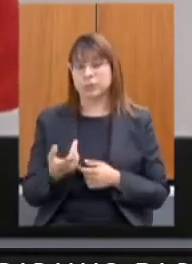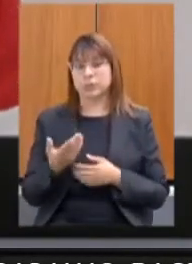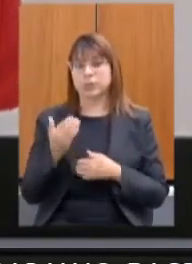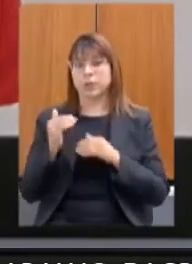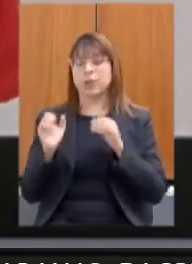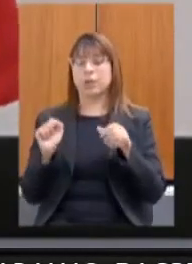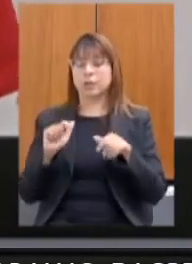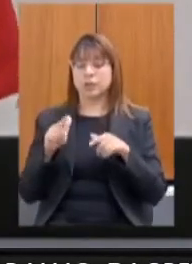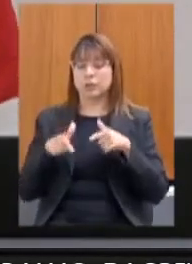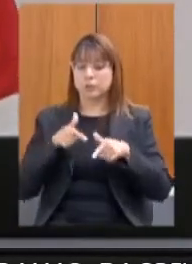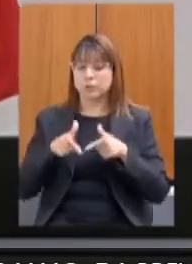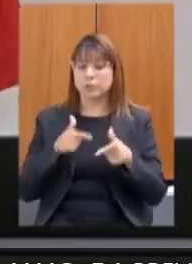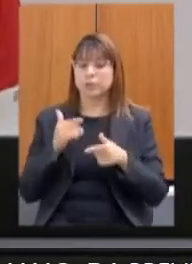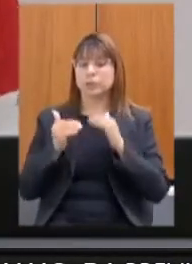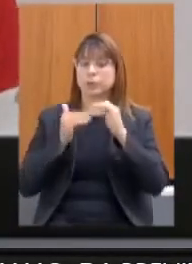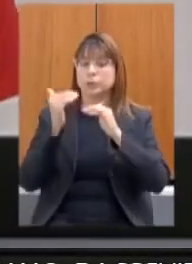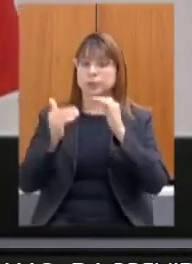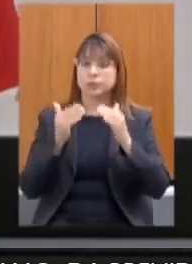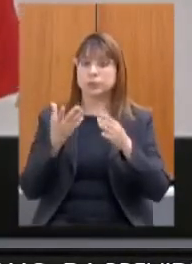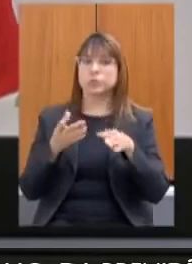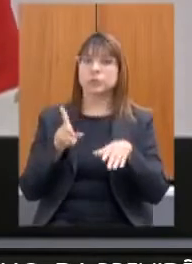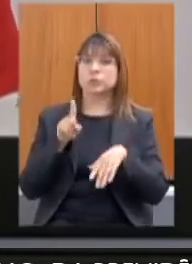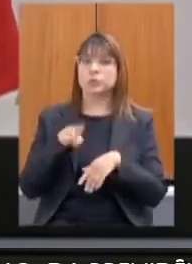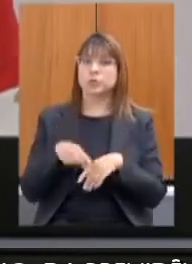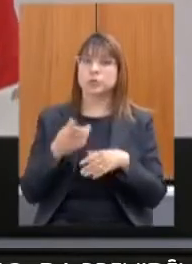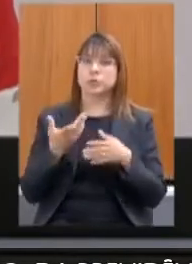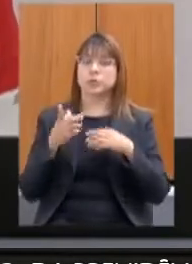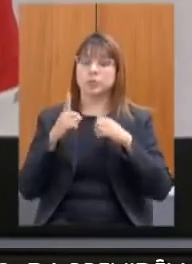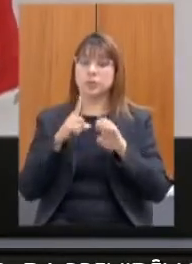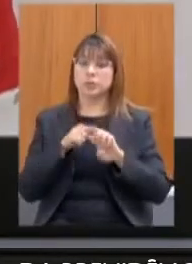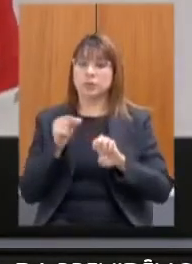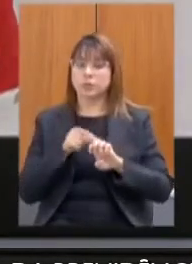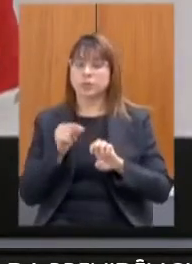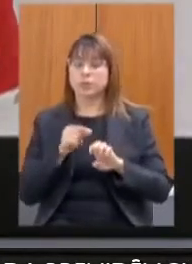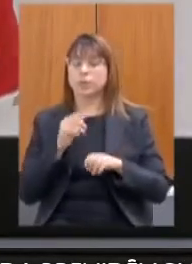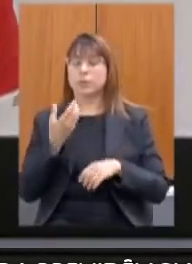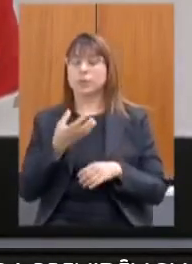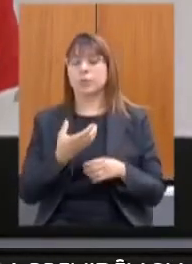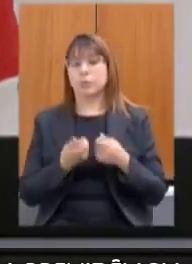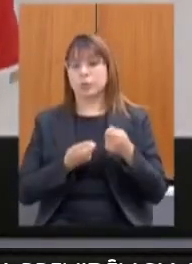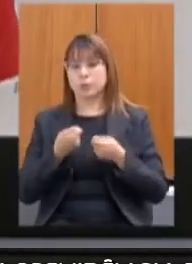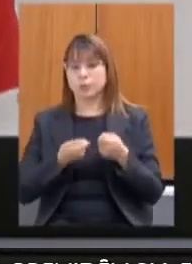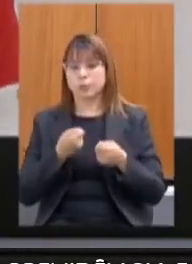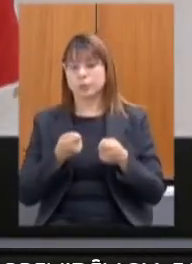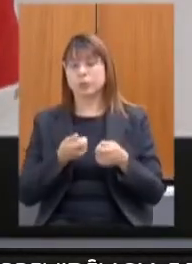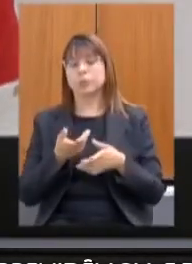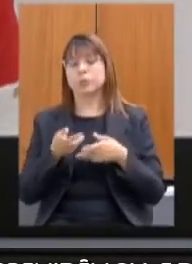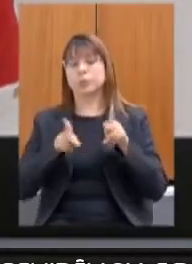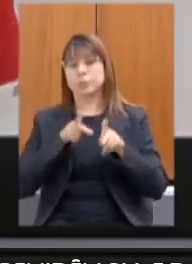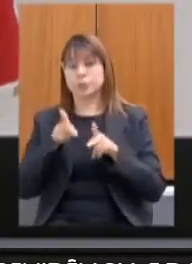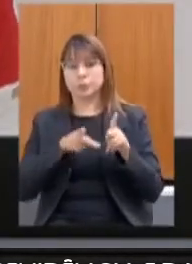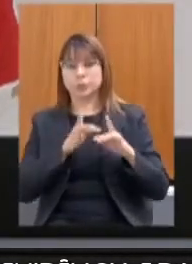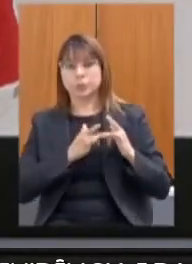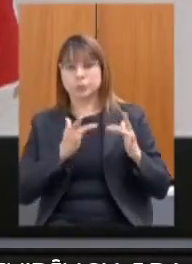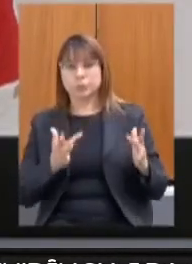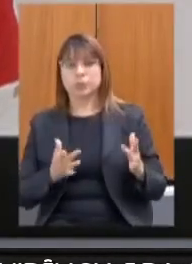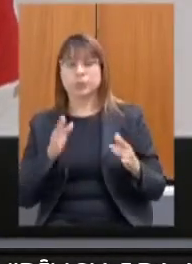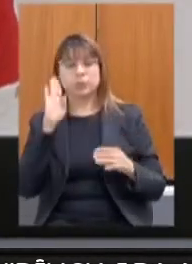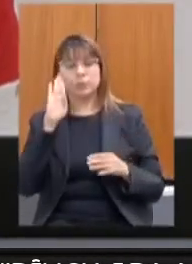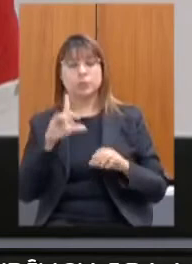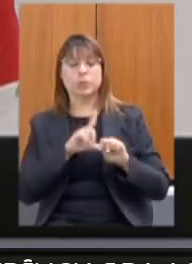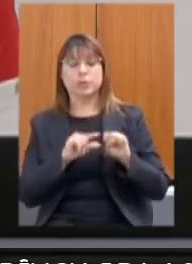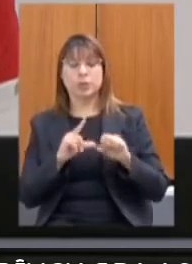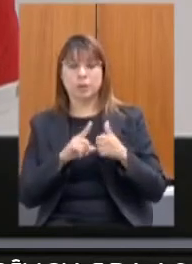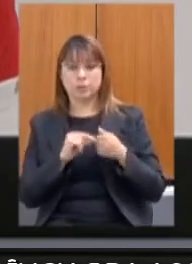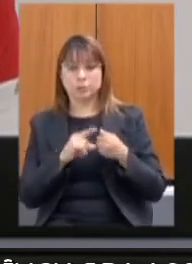desenvolvidas e ainda desenvolvimento dirigidas aos empreendimentos da economia popular solidária considerando em especial o artigo 12